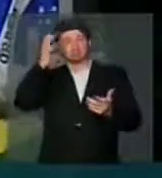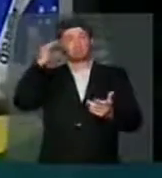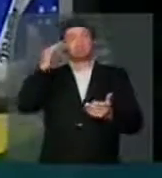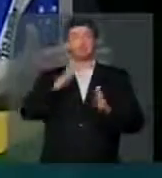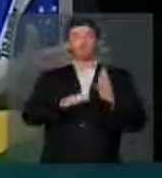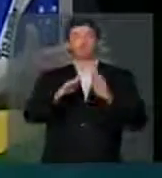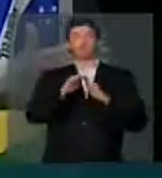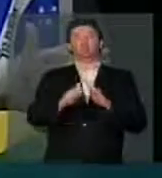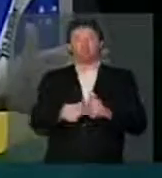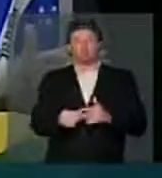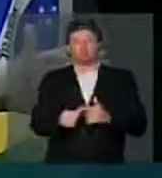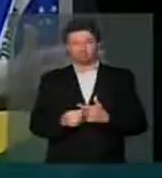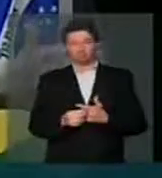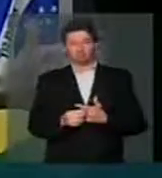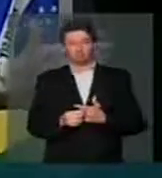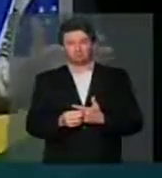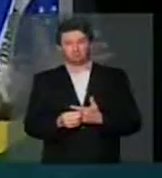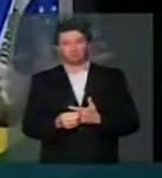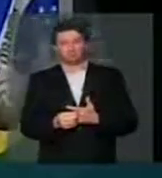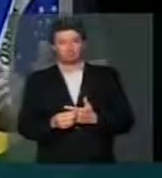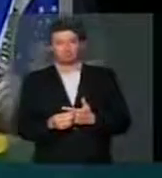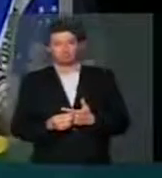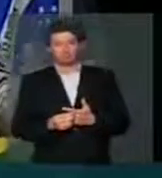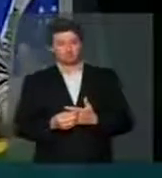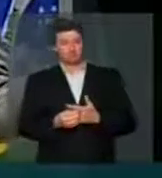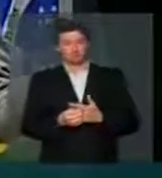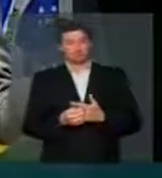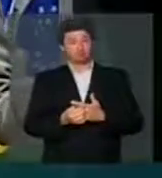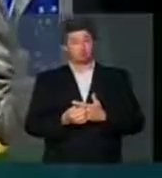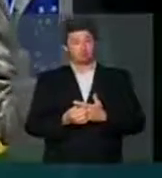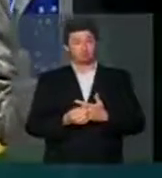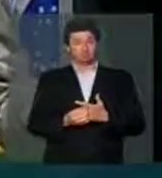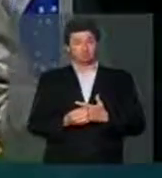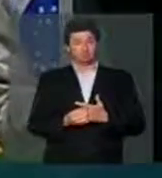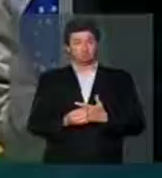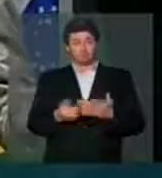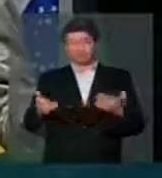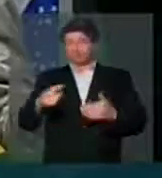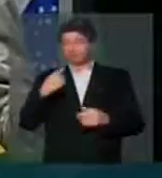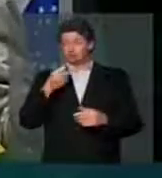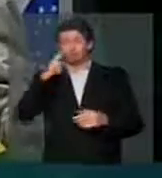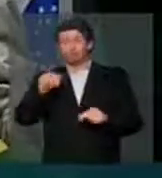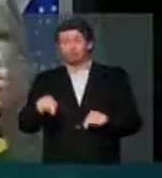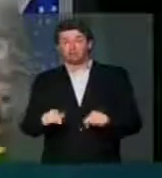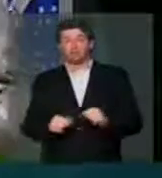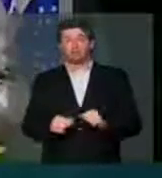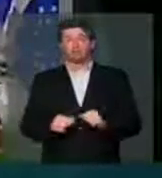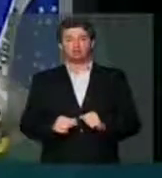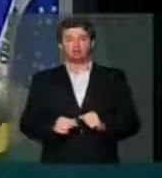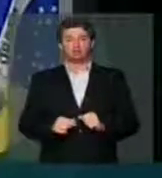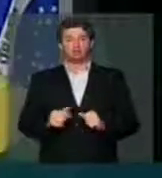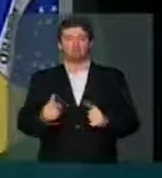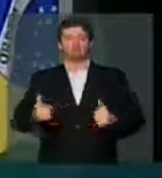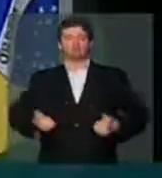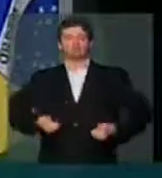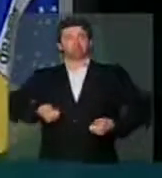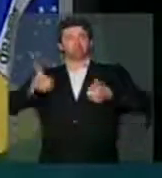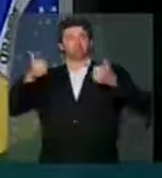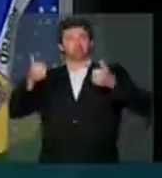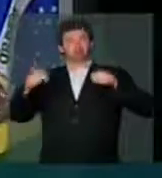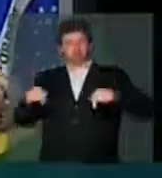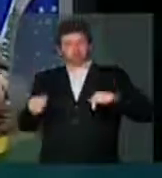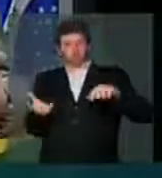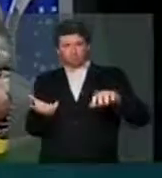sabia demais o que nós estamos vendo aqui não engrandece este